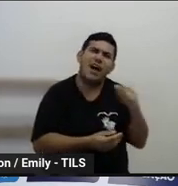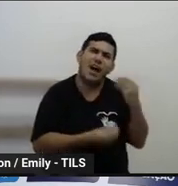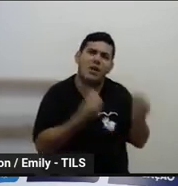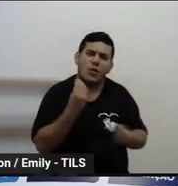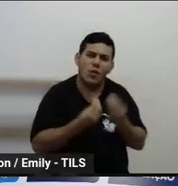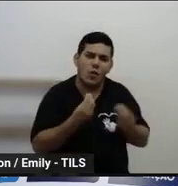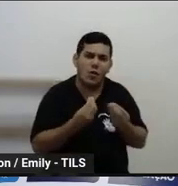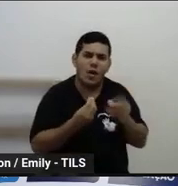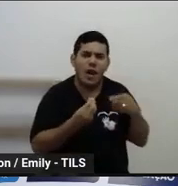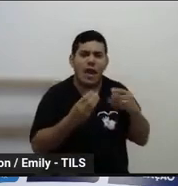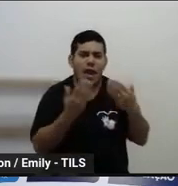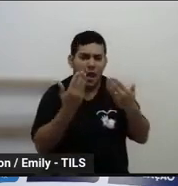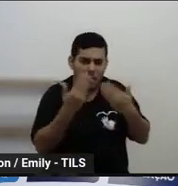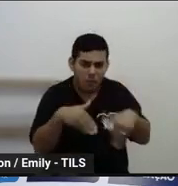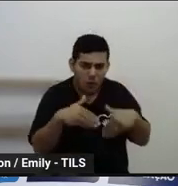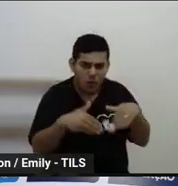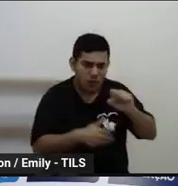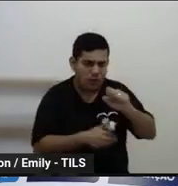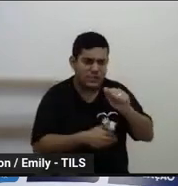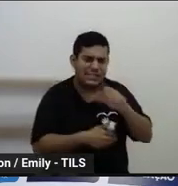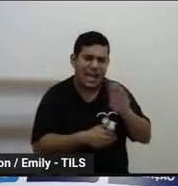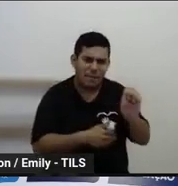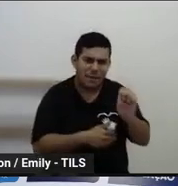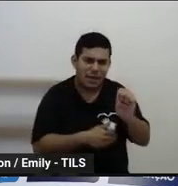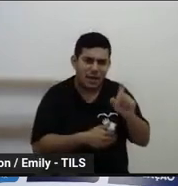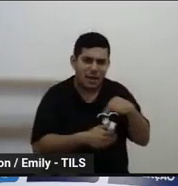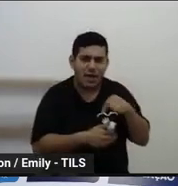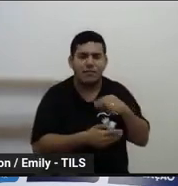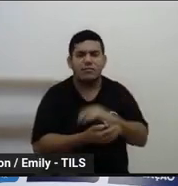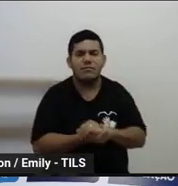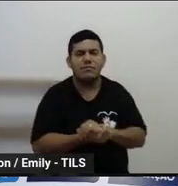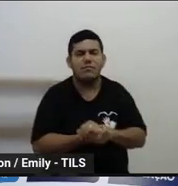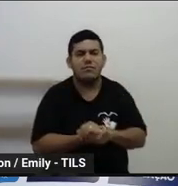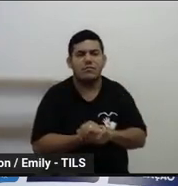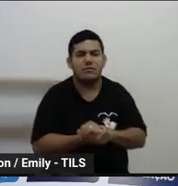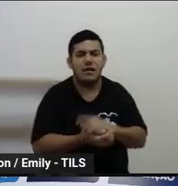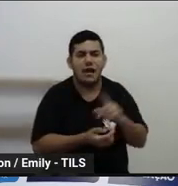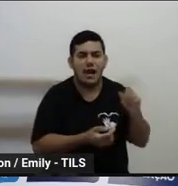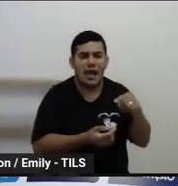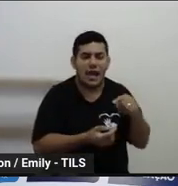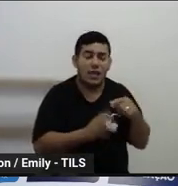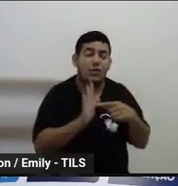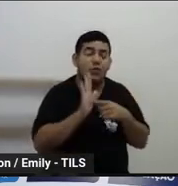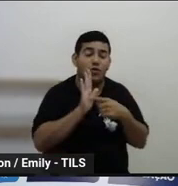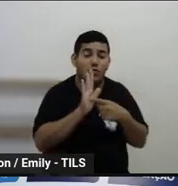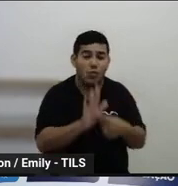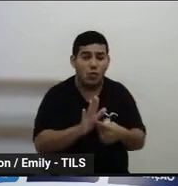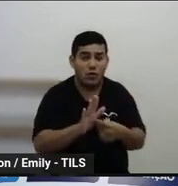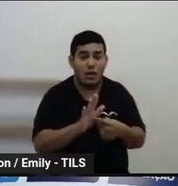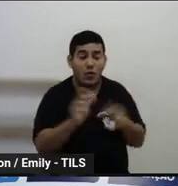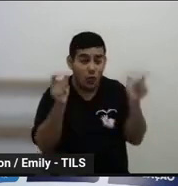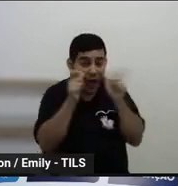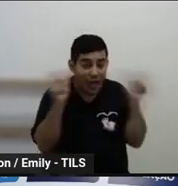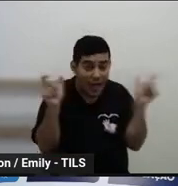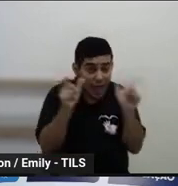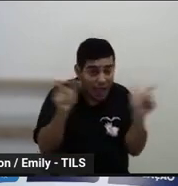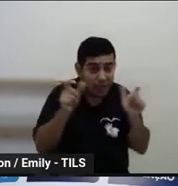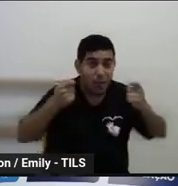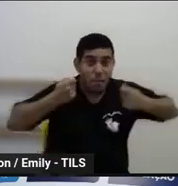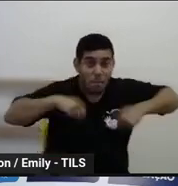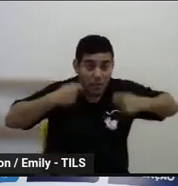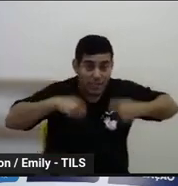esse da prova do SAB? Esse diagnóstico da prova do SAB, ele nos trouxe um alerta e um